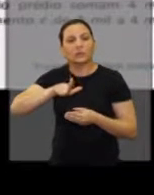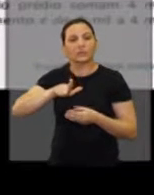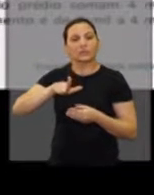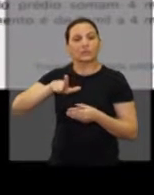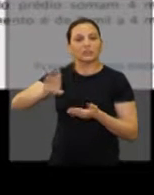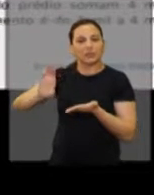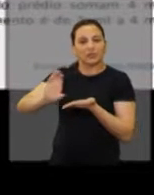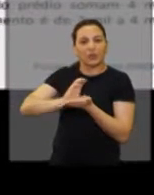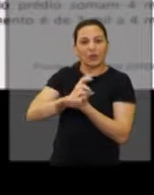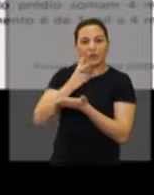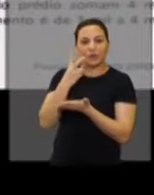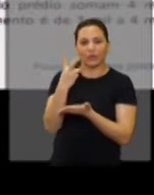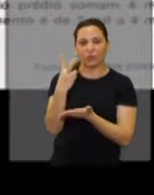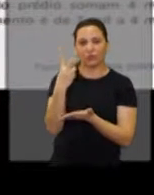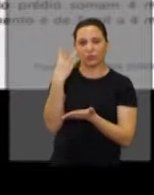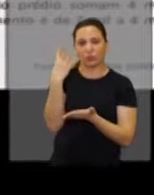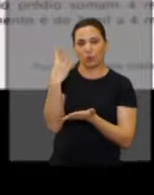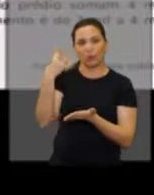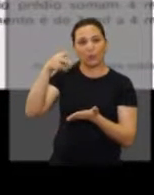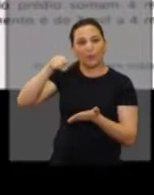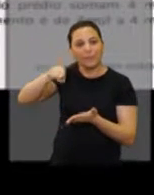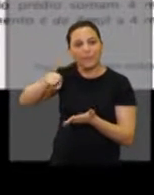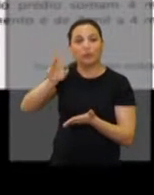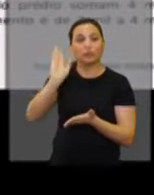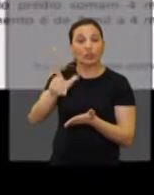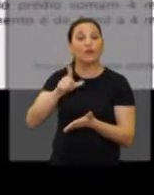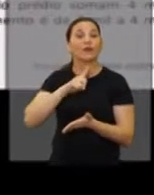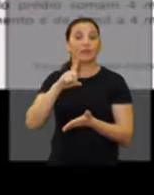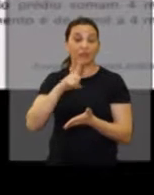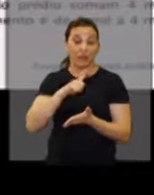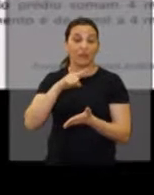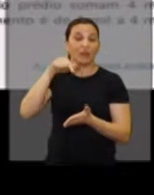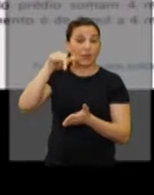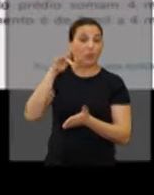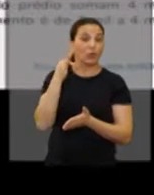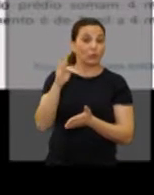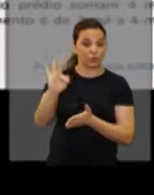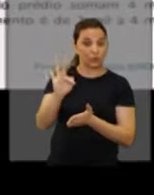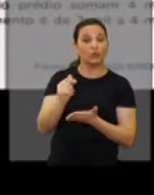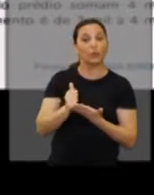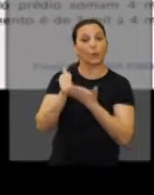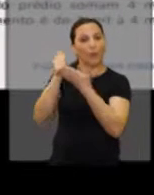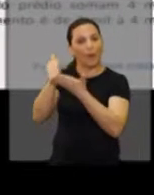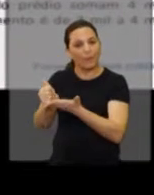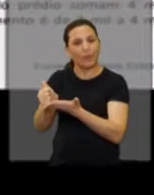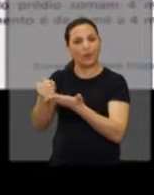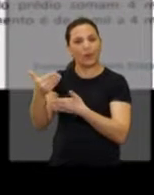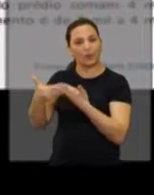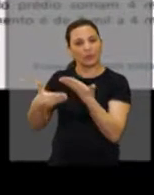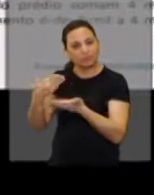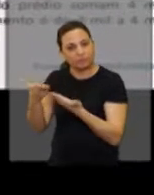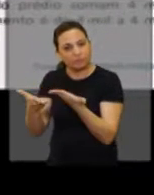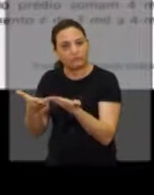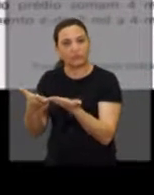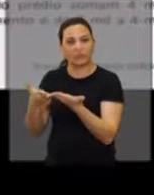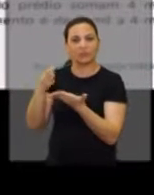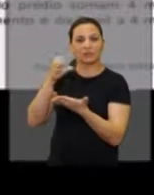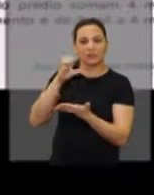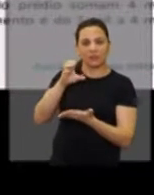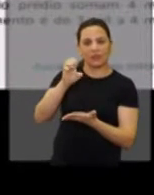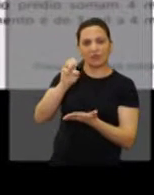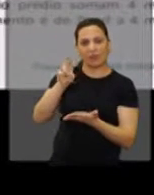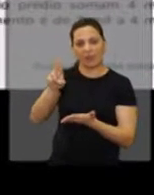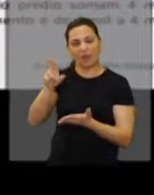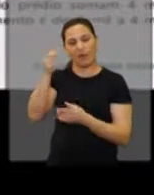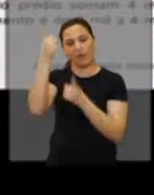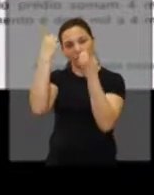captando R$ 24 milhões para o que já existe. A fundação vem dar suporte para o